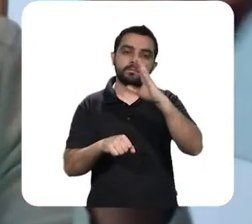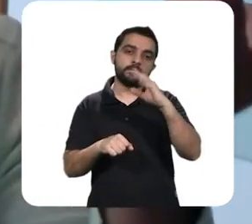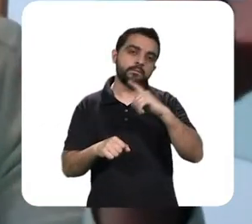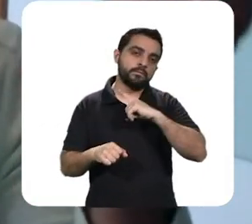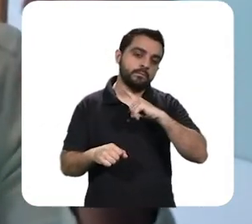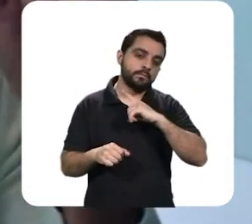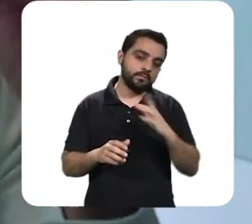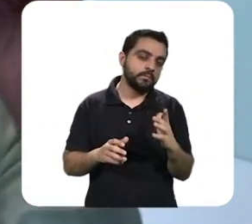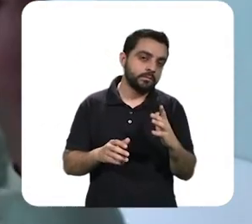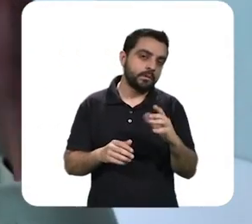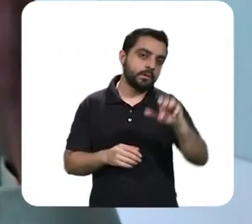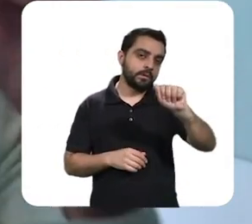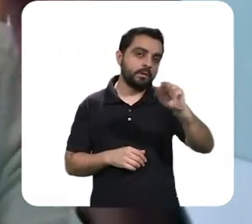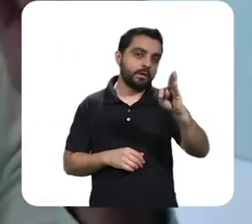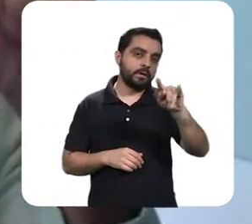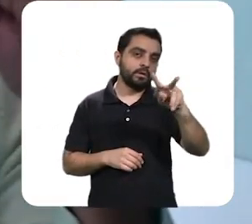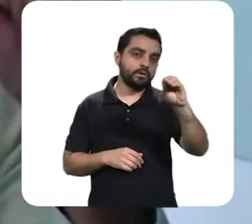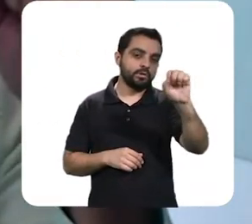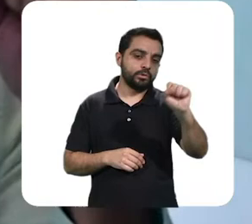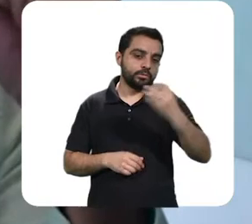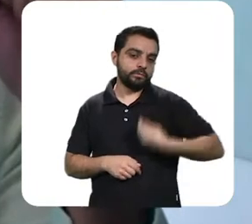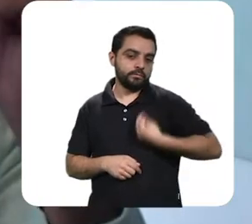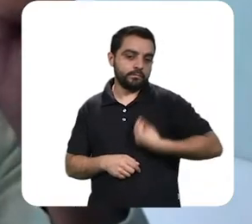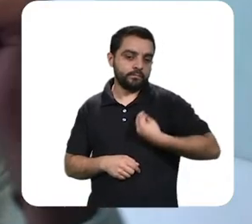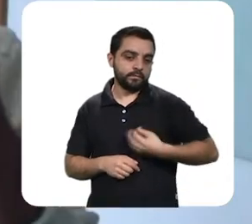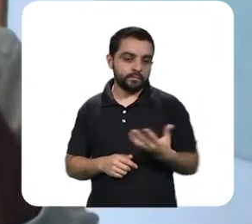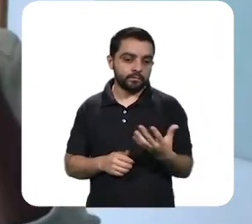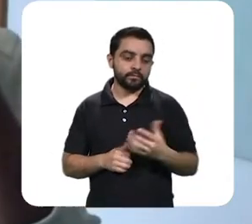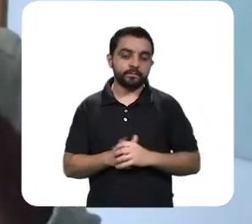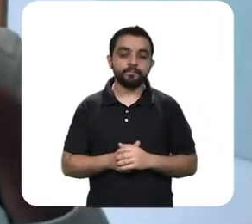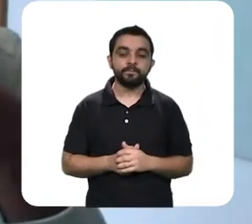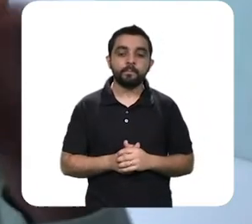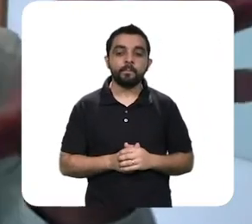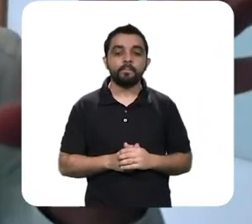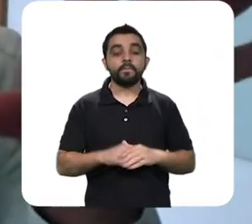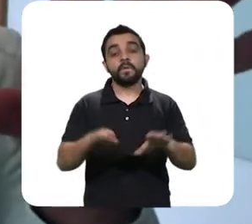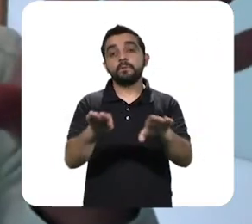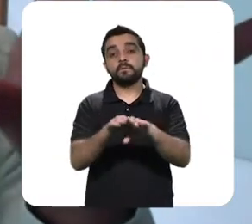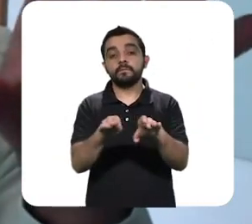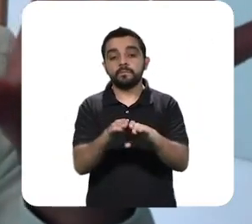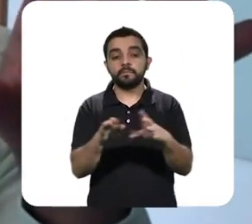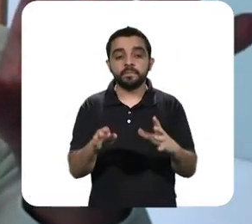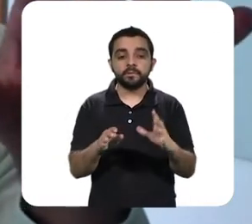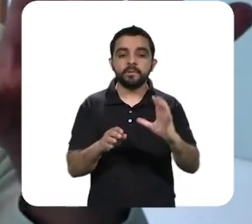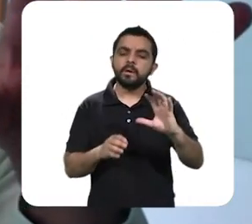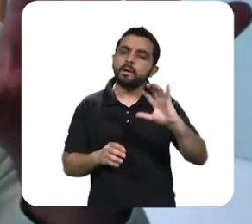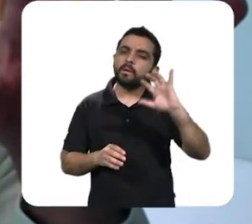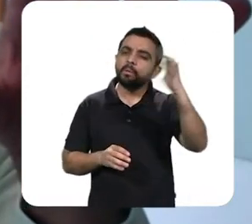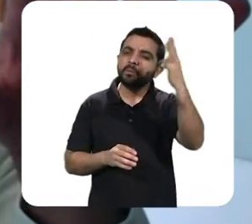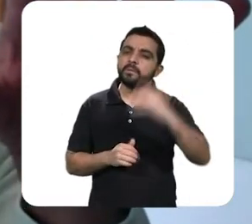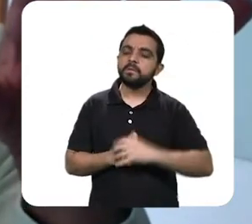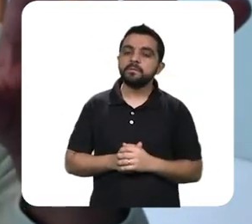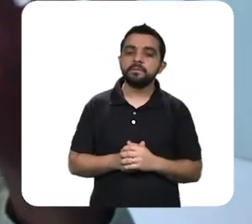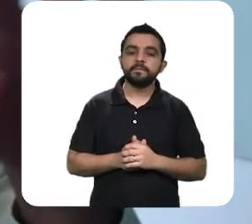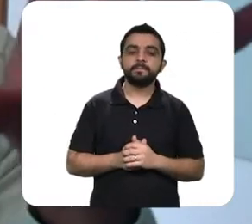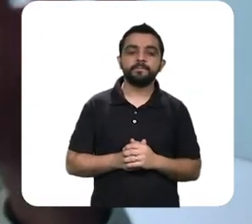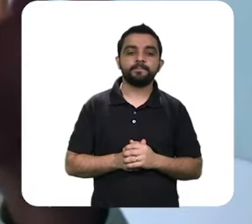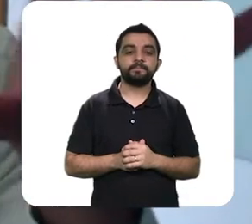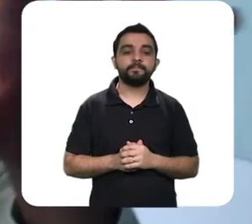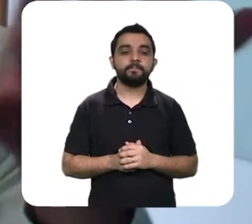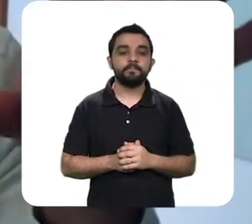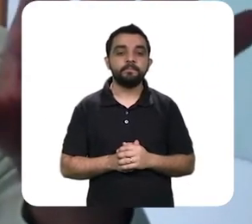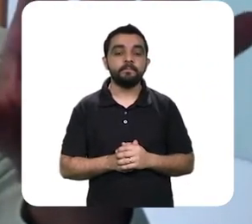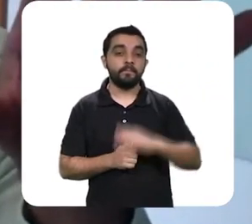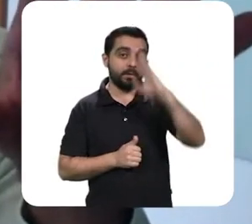mas por conta da interrupção da atividade real e simultaneamente uma das maiores